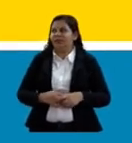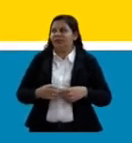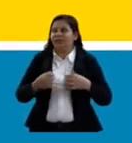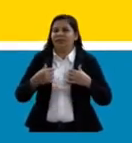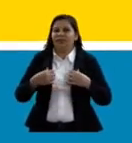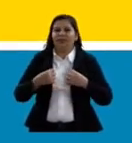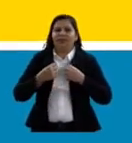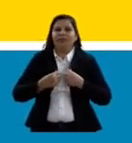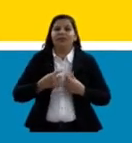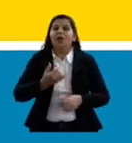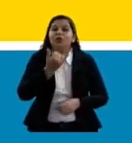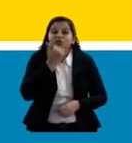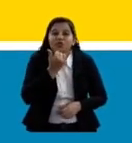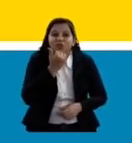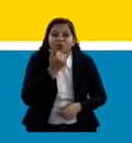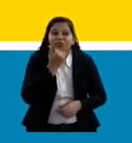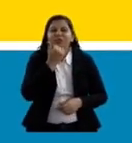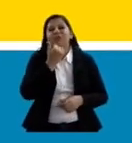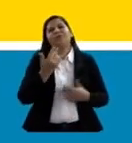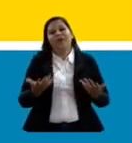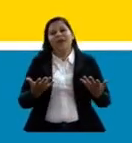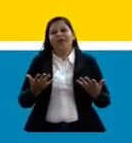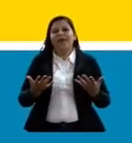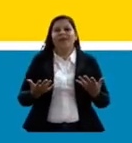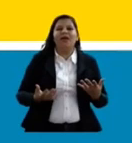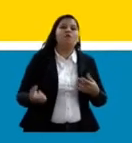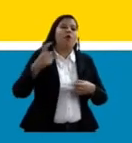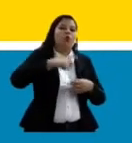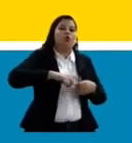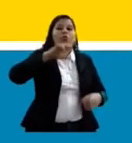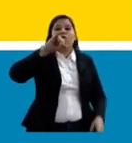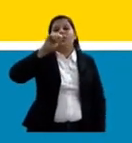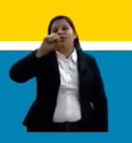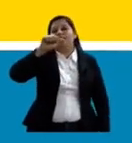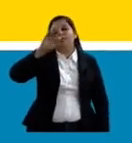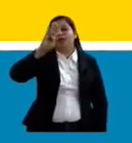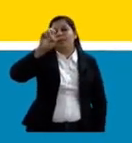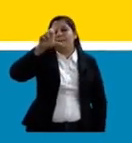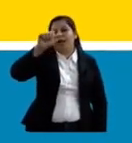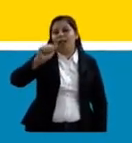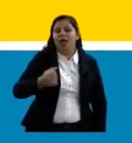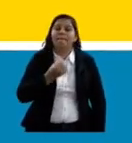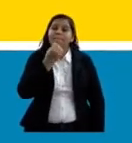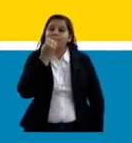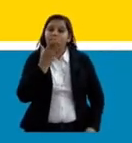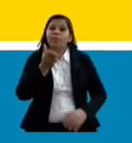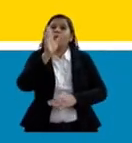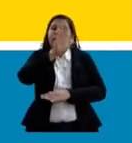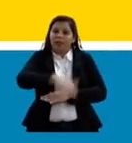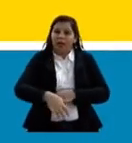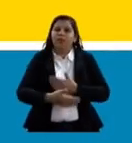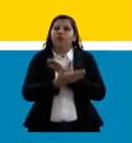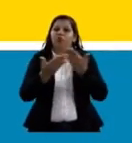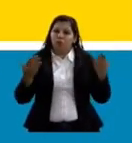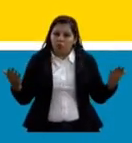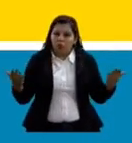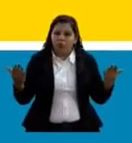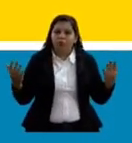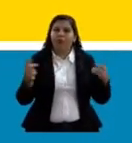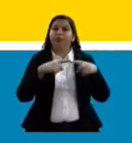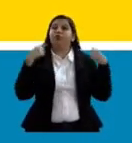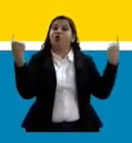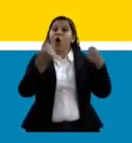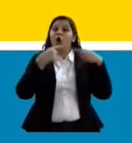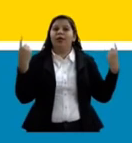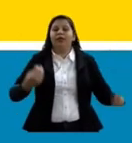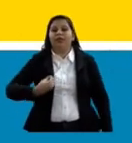Desculpa, Voltou, Isavela. Boa tarde a todos e todas. Estamos aqui,